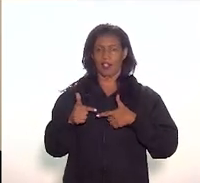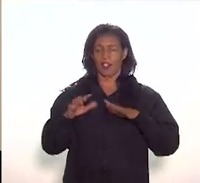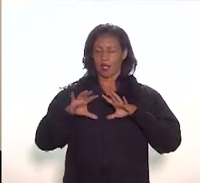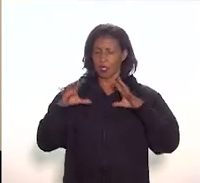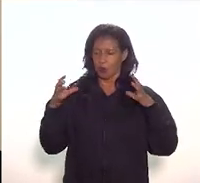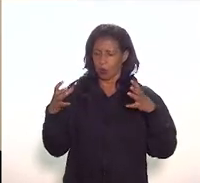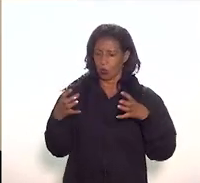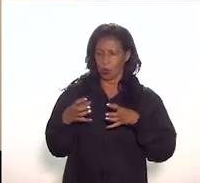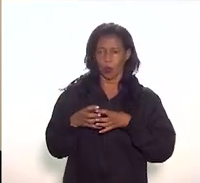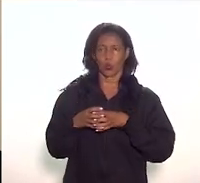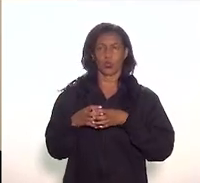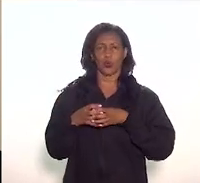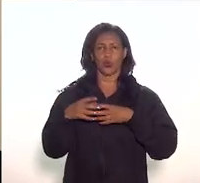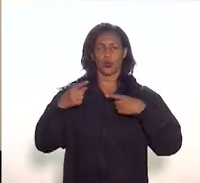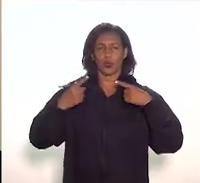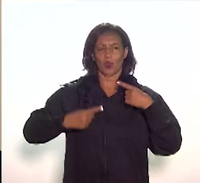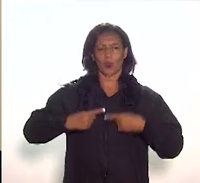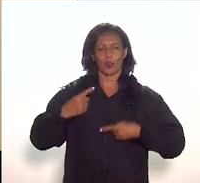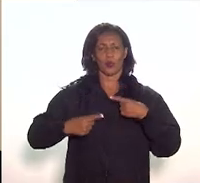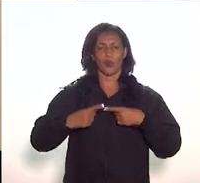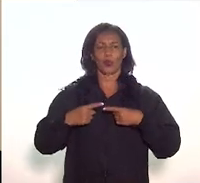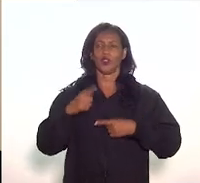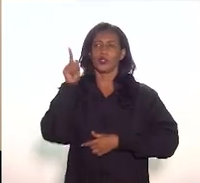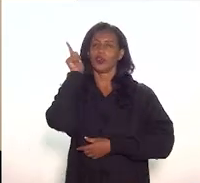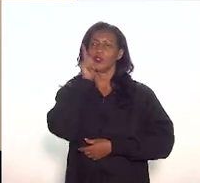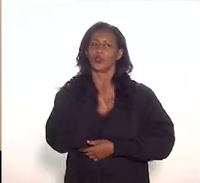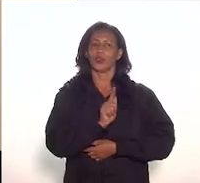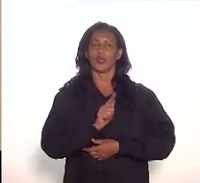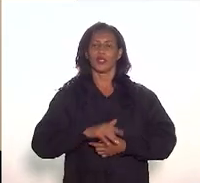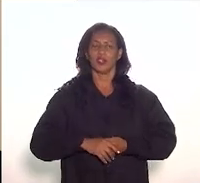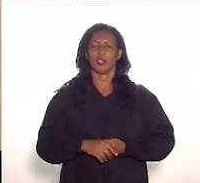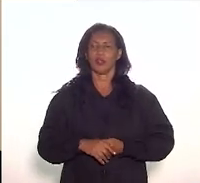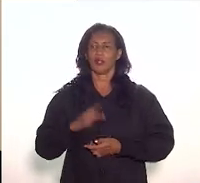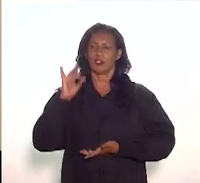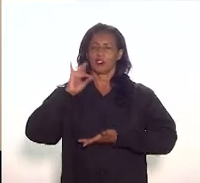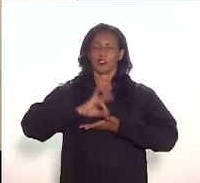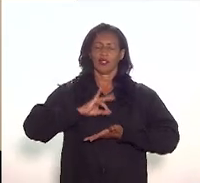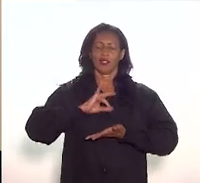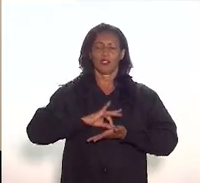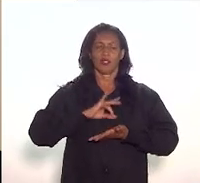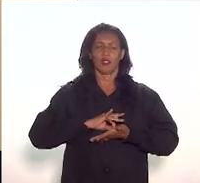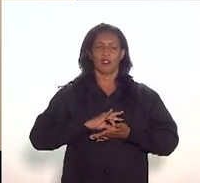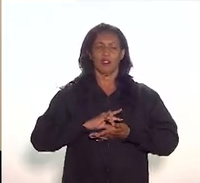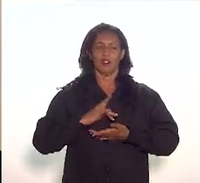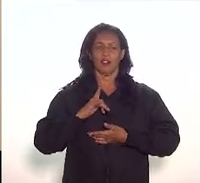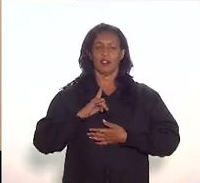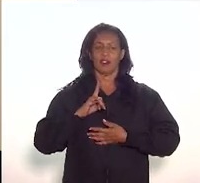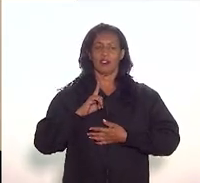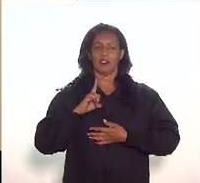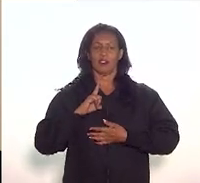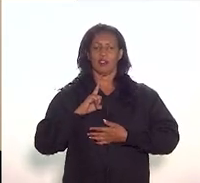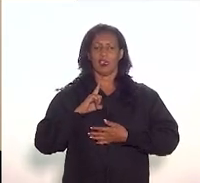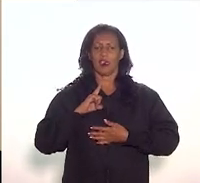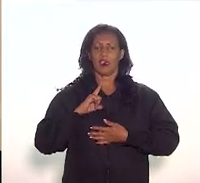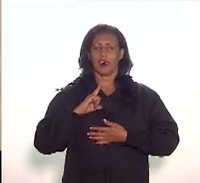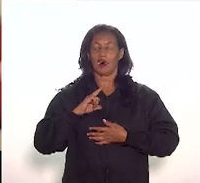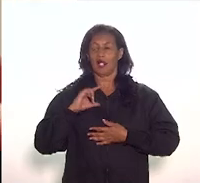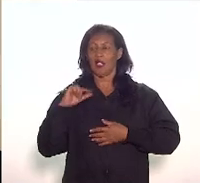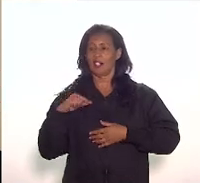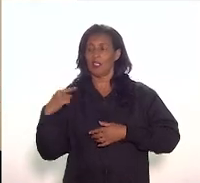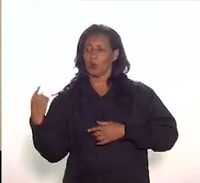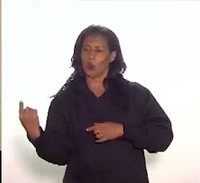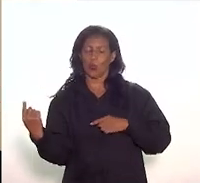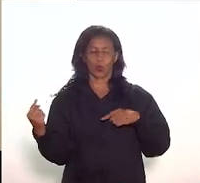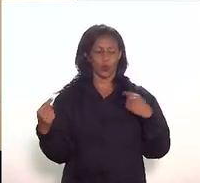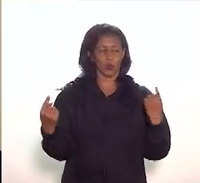construímos uma política onde a gente conseguiu de fato ter uma interface entre os membros e falamos